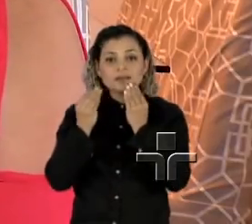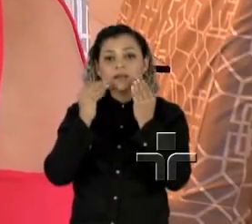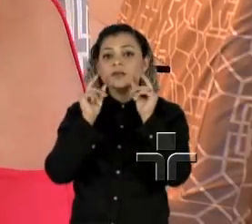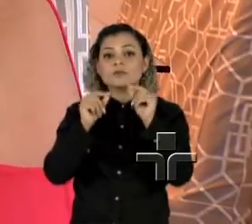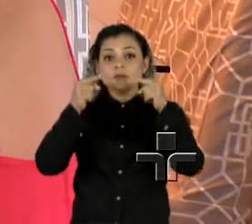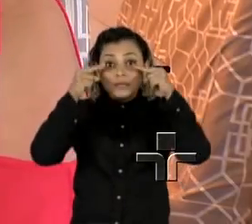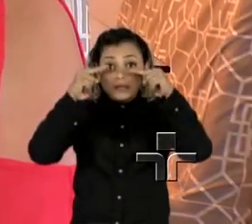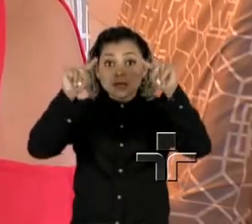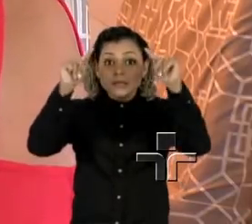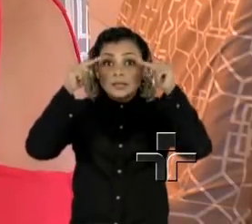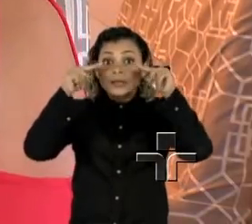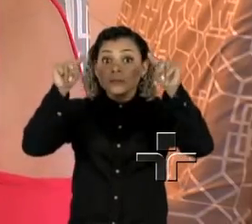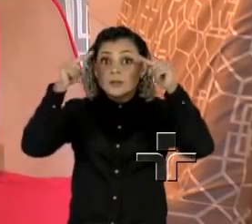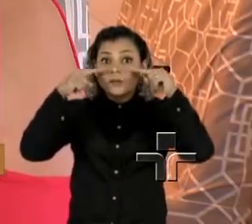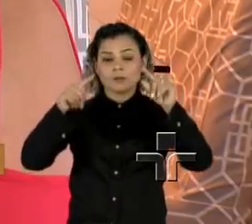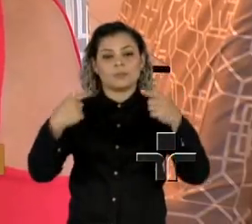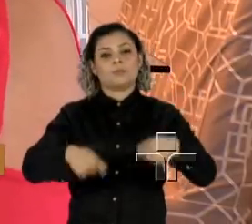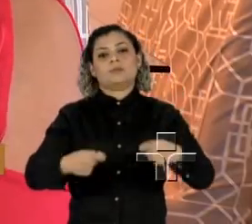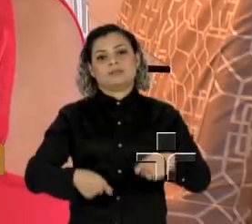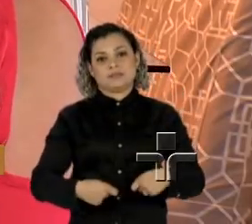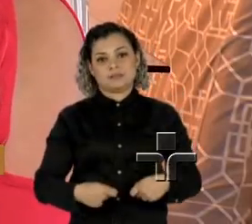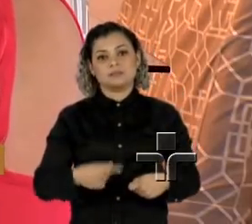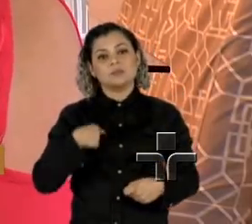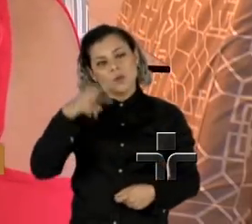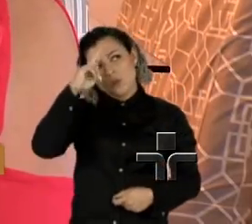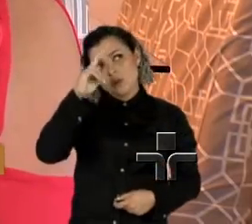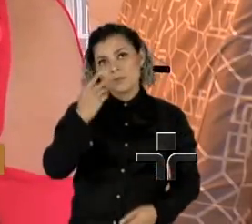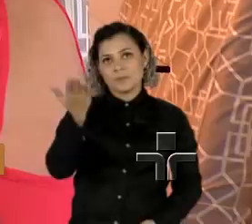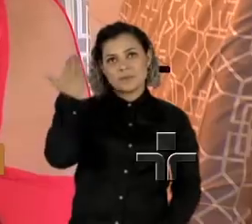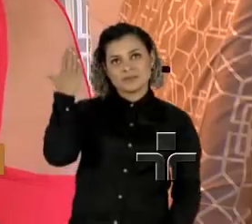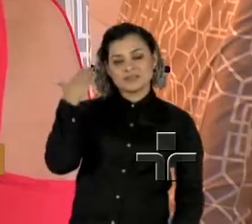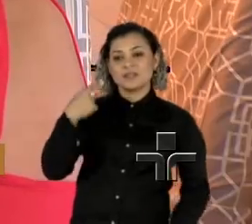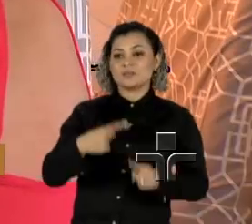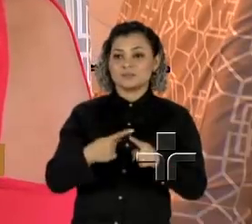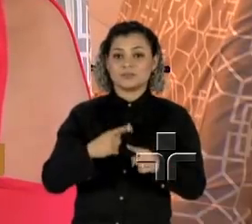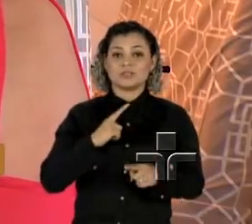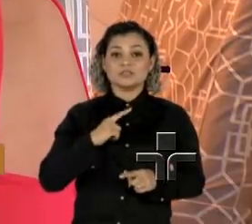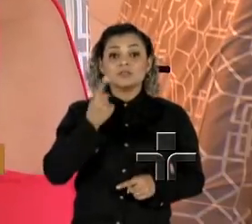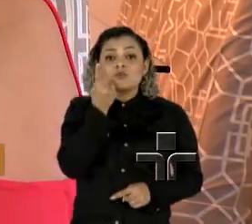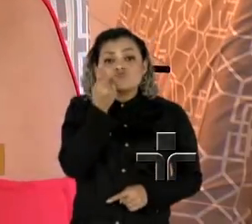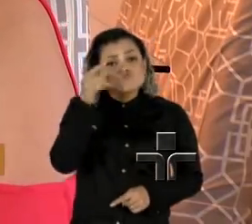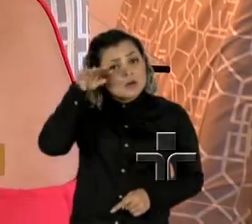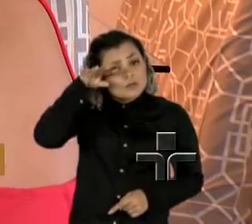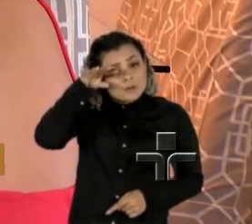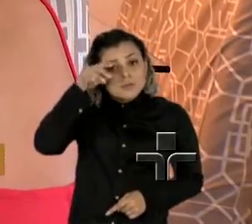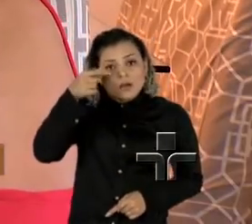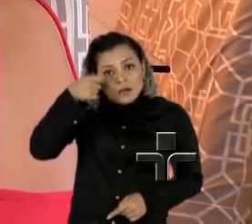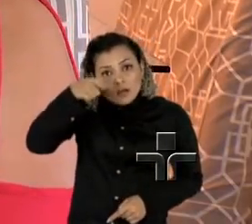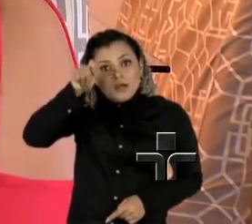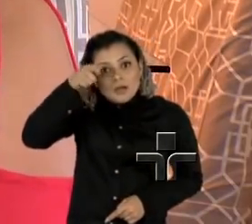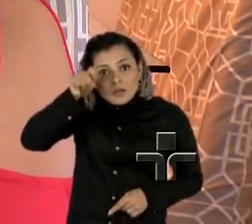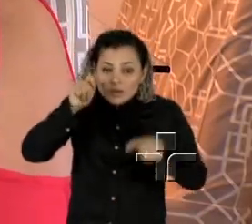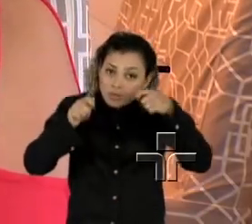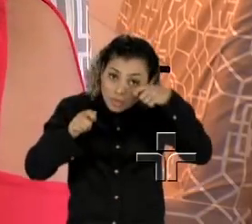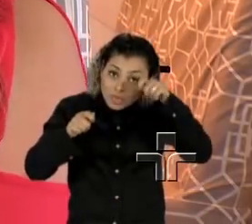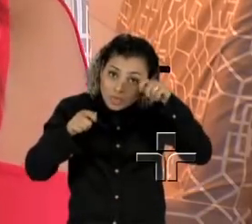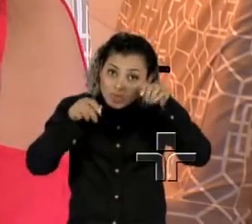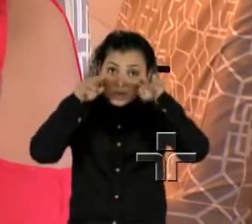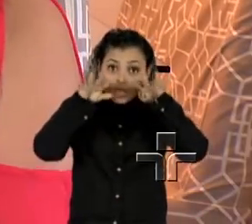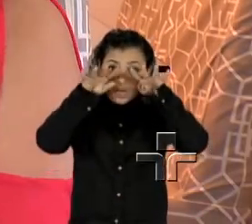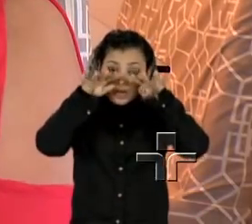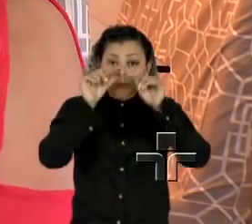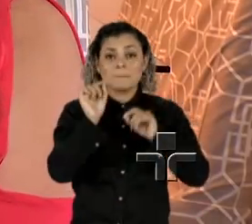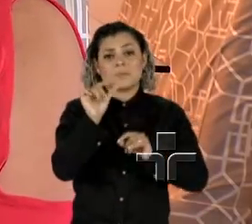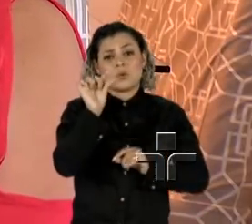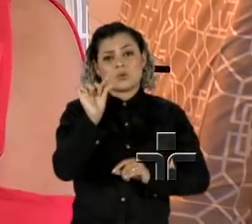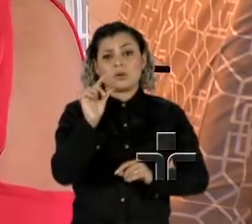sem é rímel, posso ficar sem tudo. Então eu me lembro que quando eu ainda tinha um cílio, eu passava rímel naquele um cílio. E não